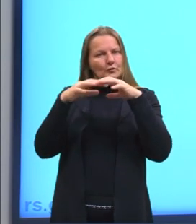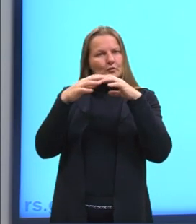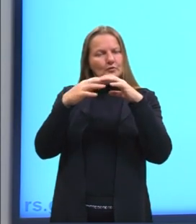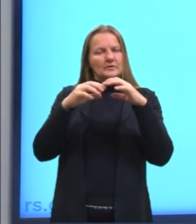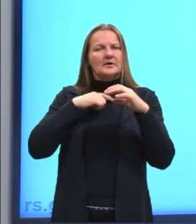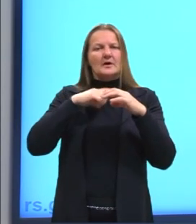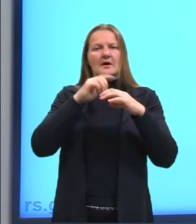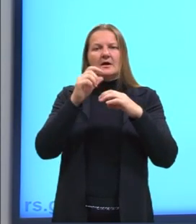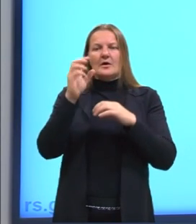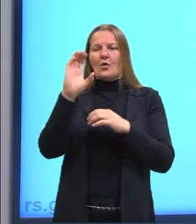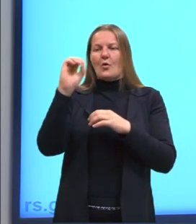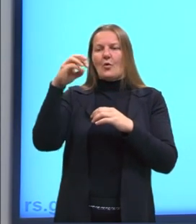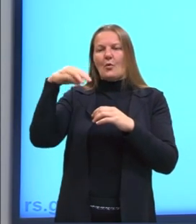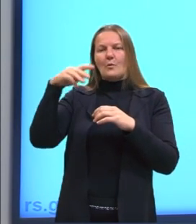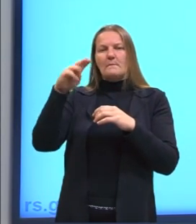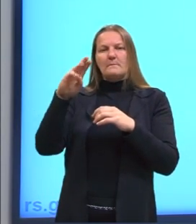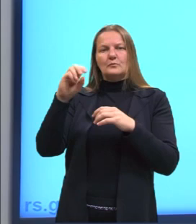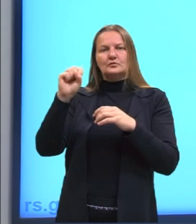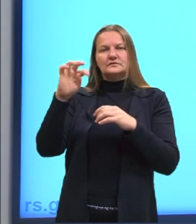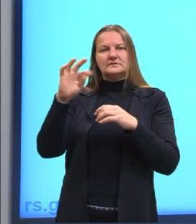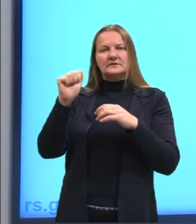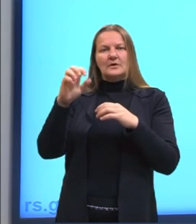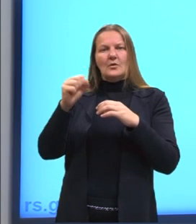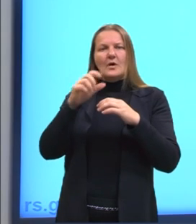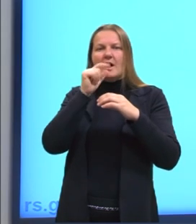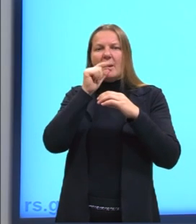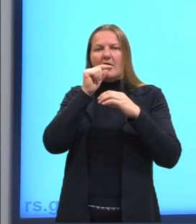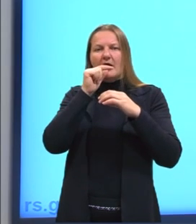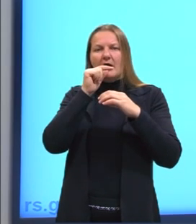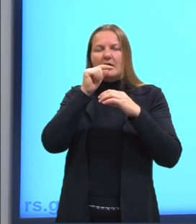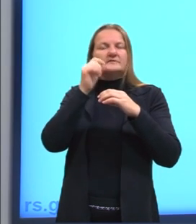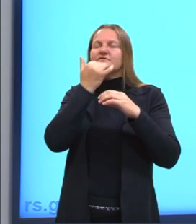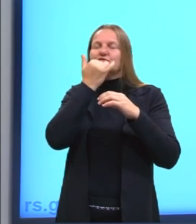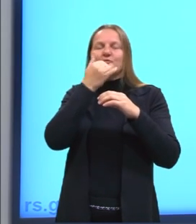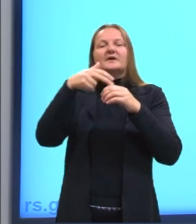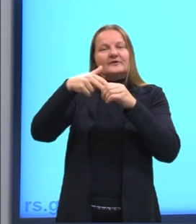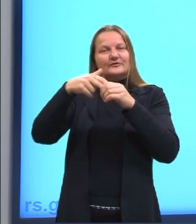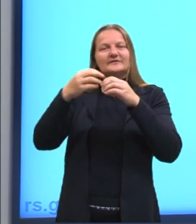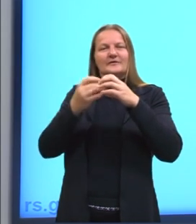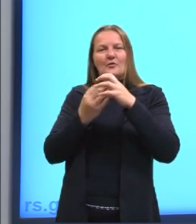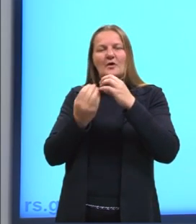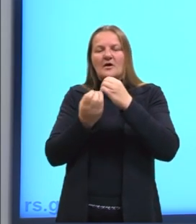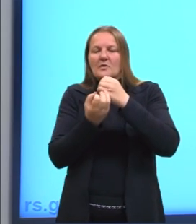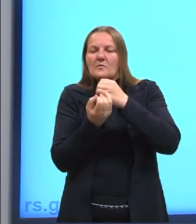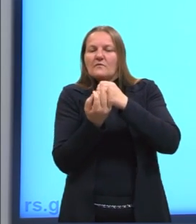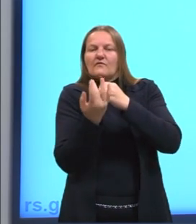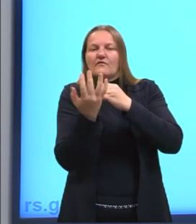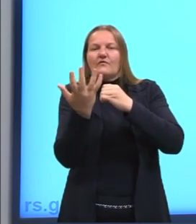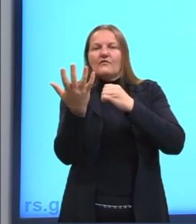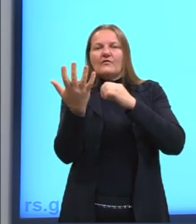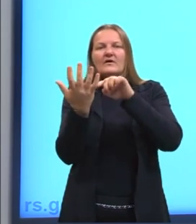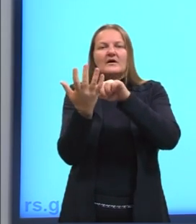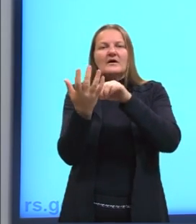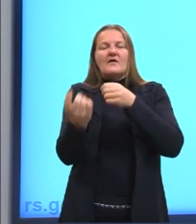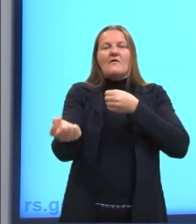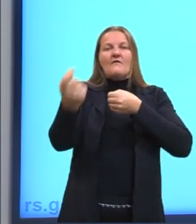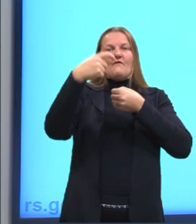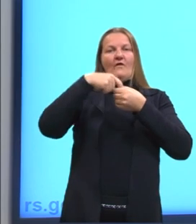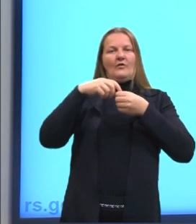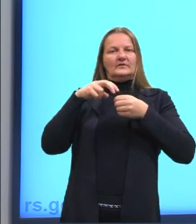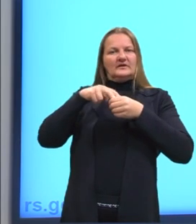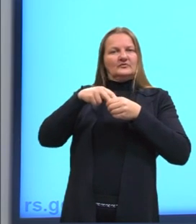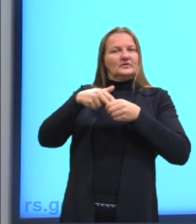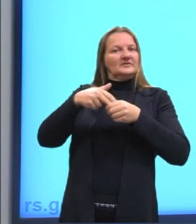a combustão, que a gente chama, e sai o que aqui? Fumaça. Essa fumaça aqui, gente, ela não pode voltar a ser gasolina,